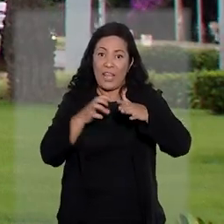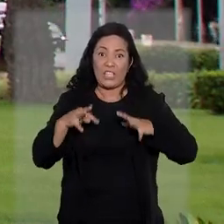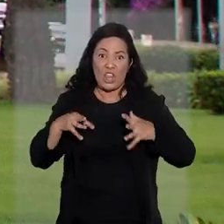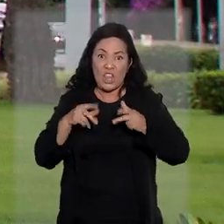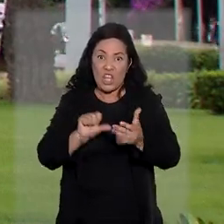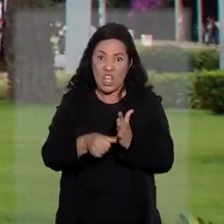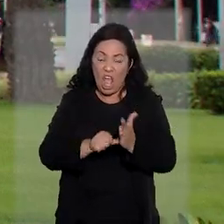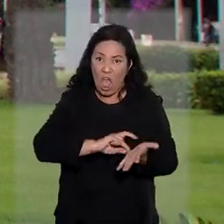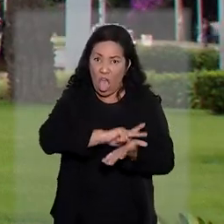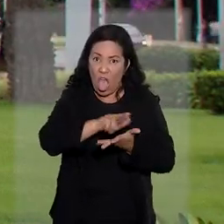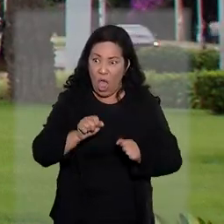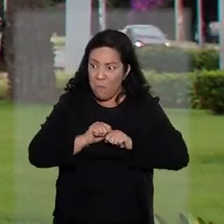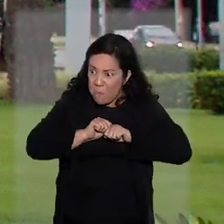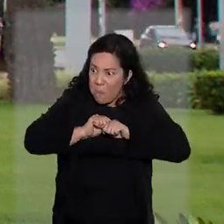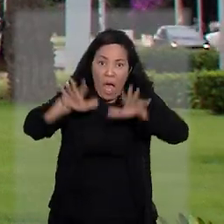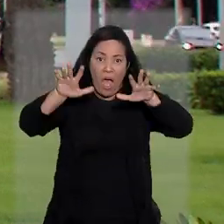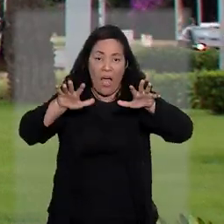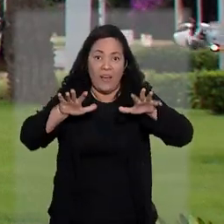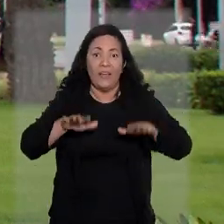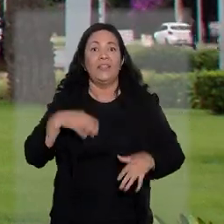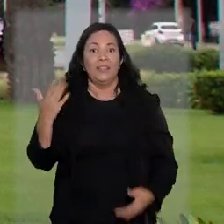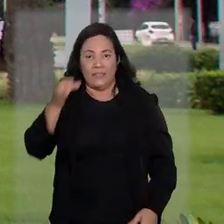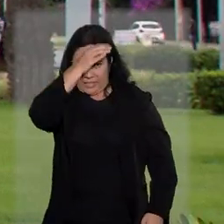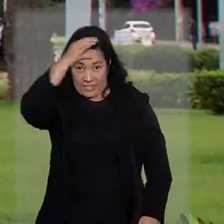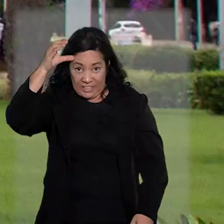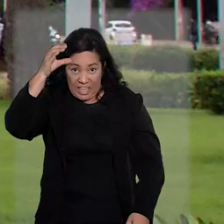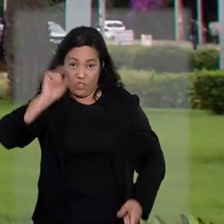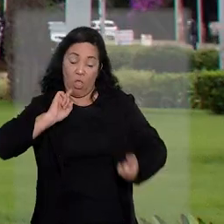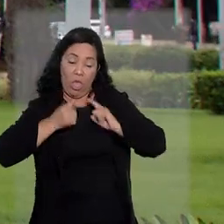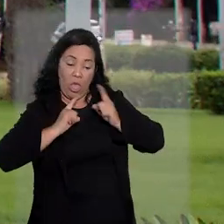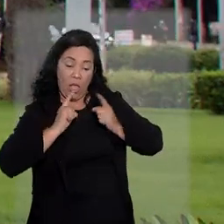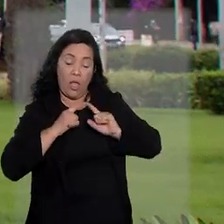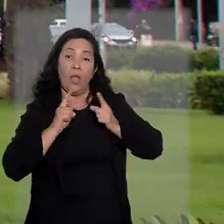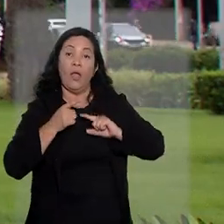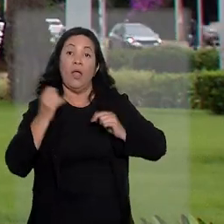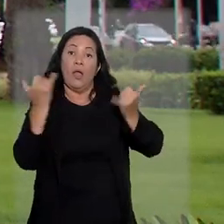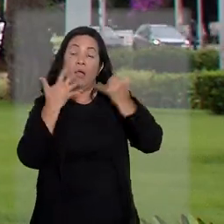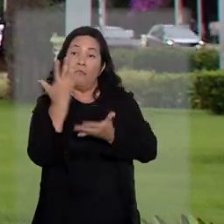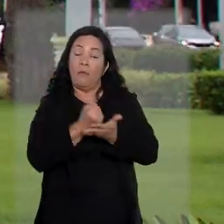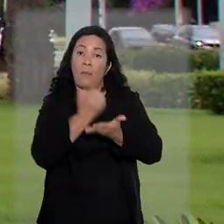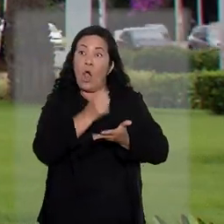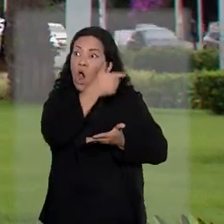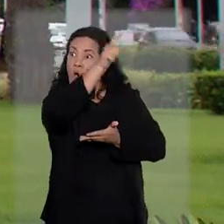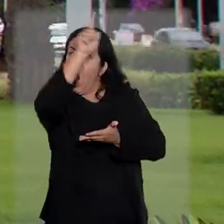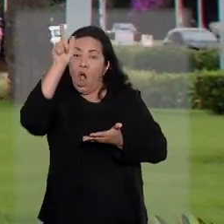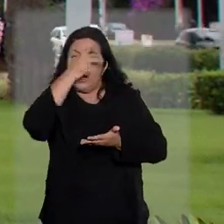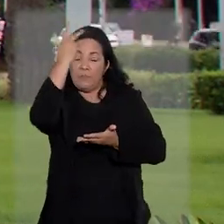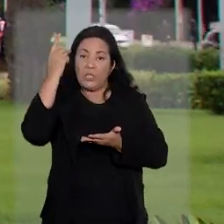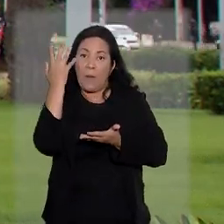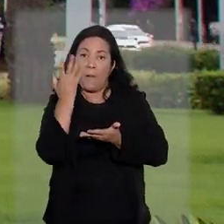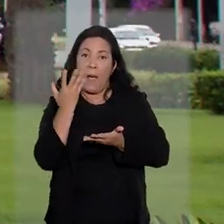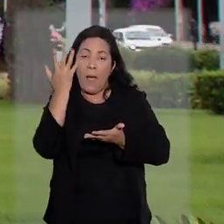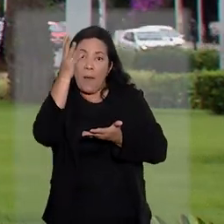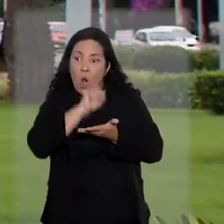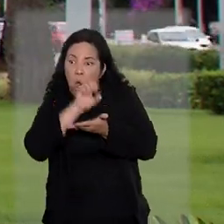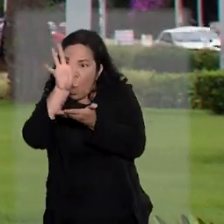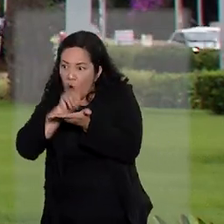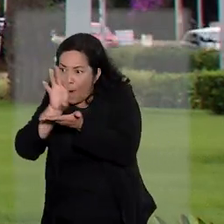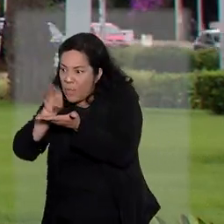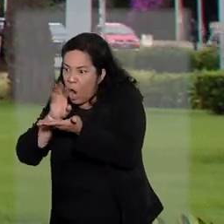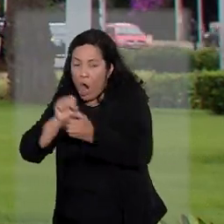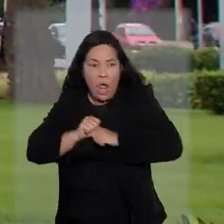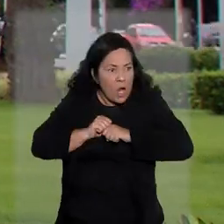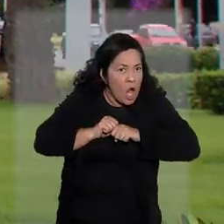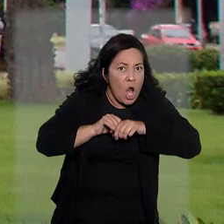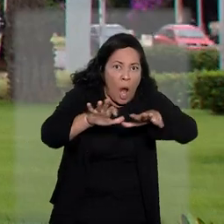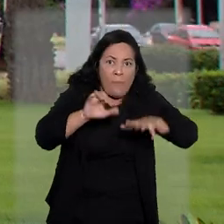documento de identificação, foram vazados. Segundo a consumidora, os dados foram acessados por terceiros e ainda compartilhados com